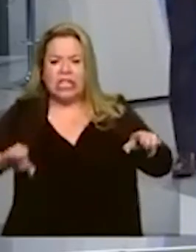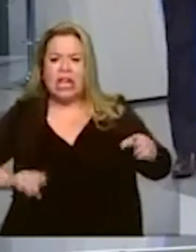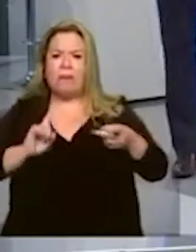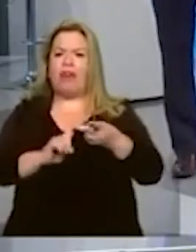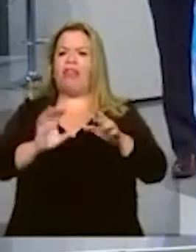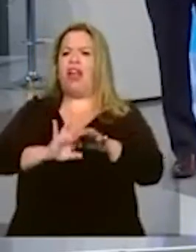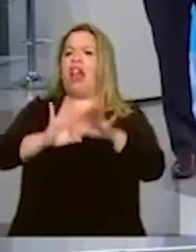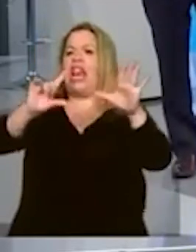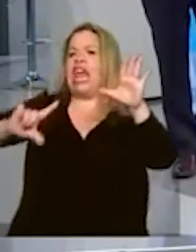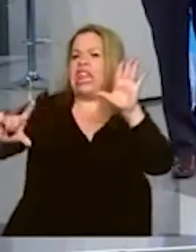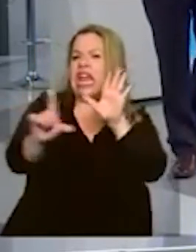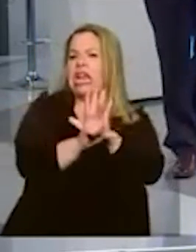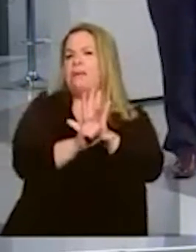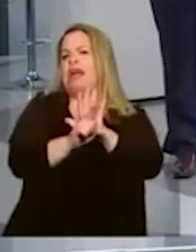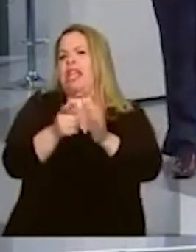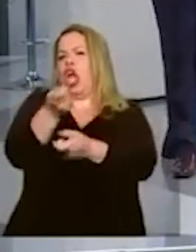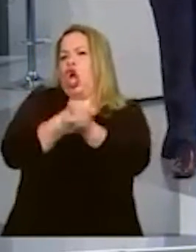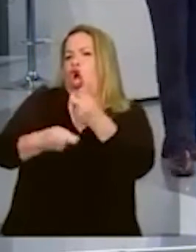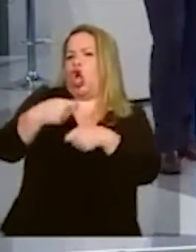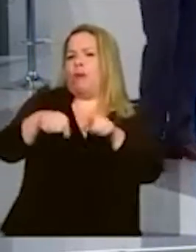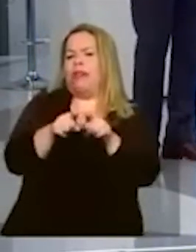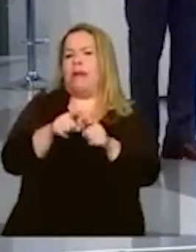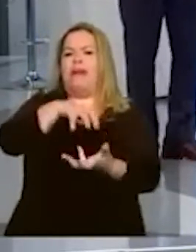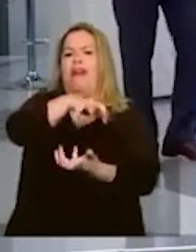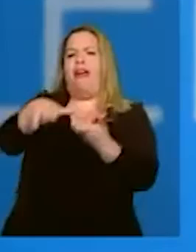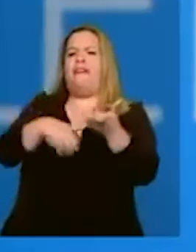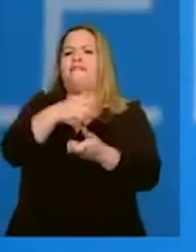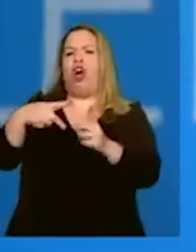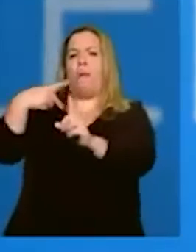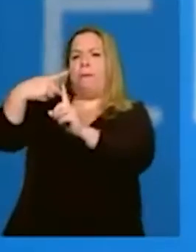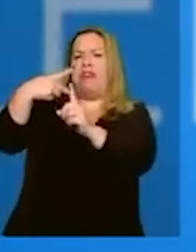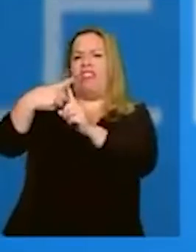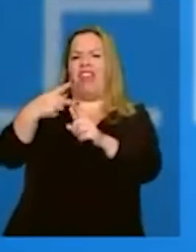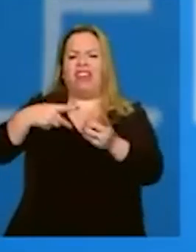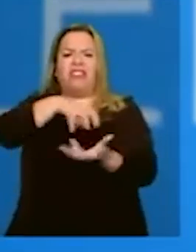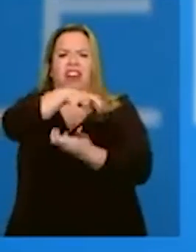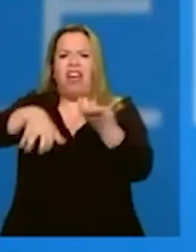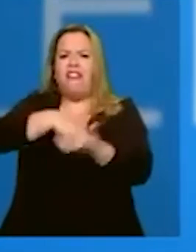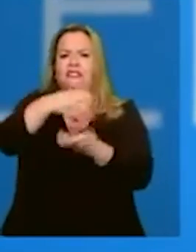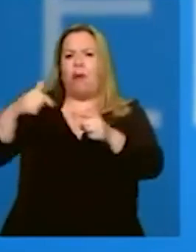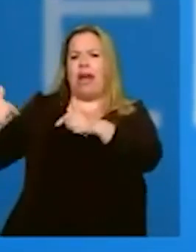lei da liberdade econômica, reforma da previdência, reforma trabalhista. Nada.